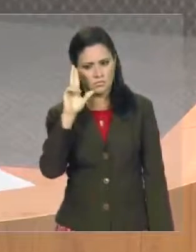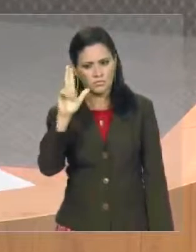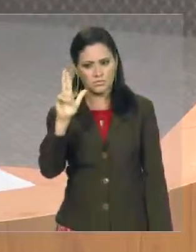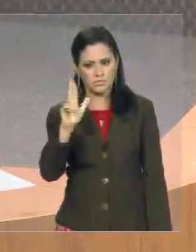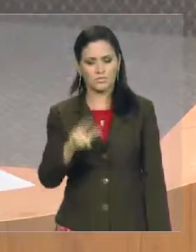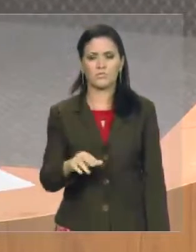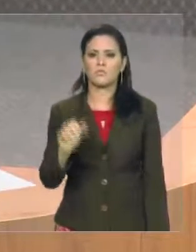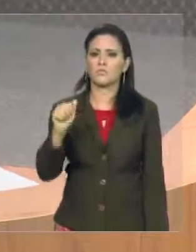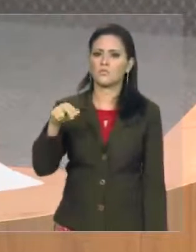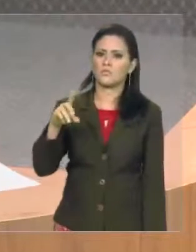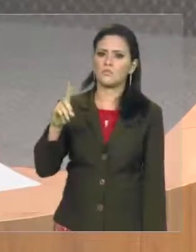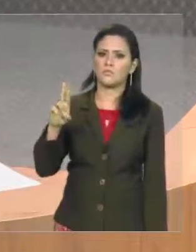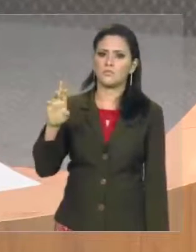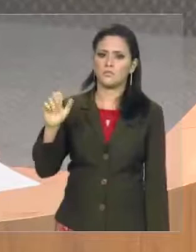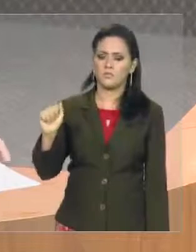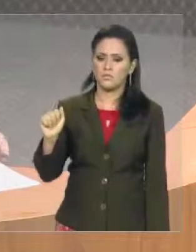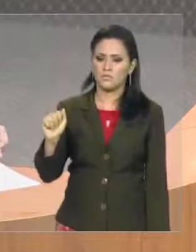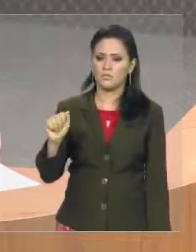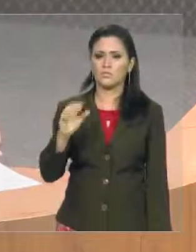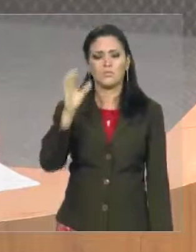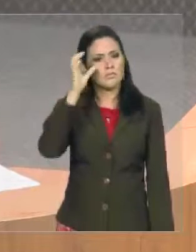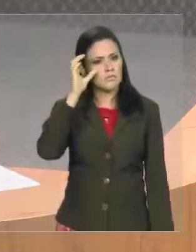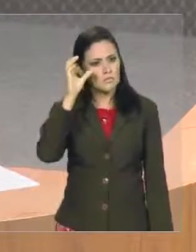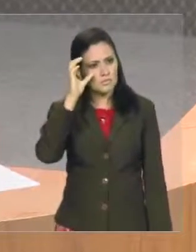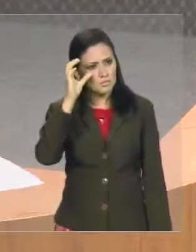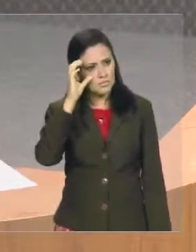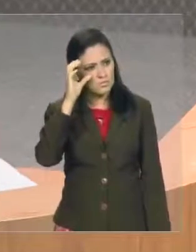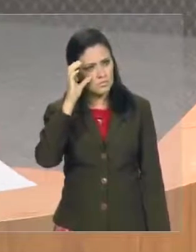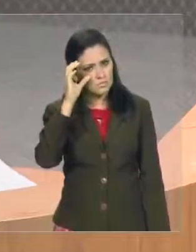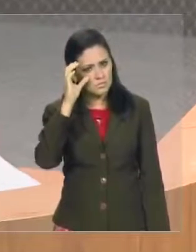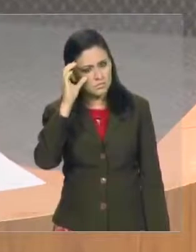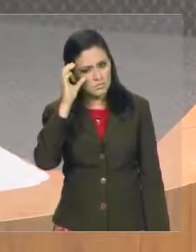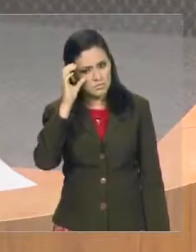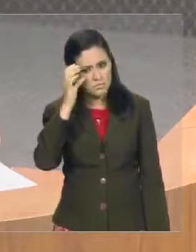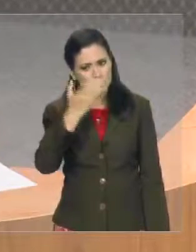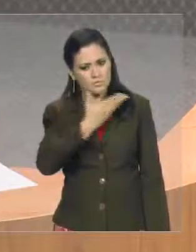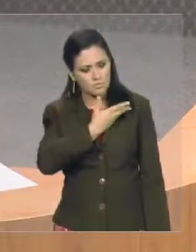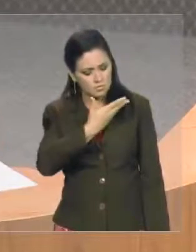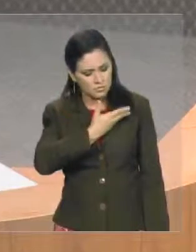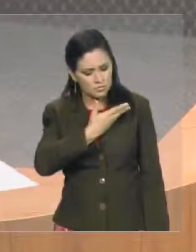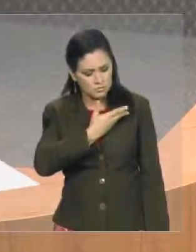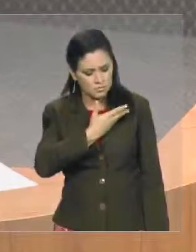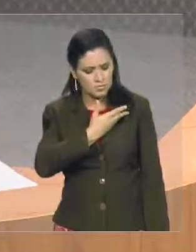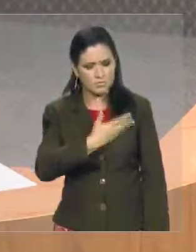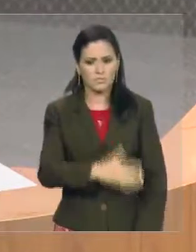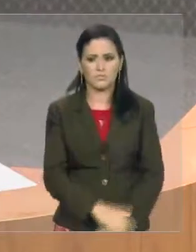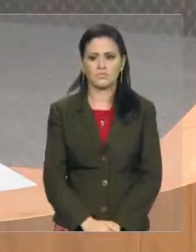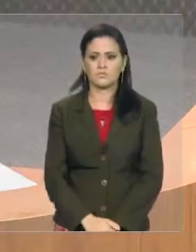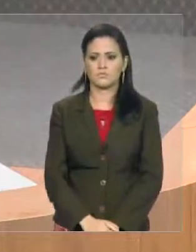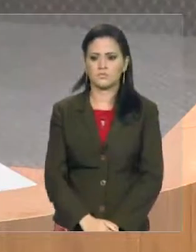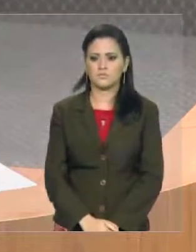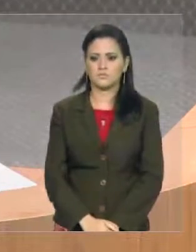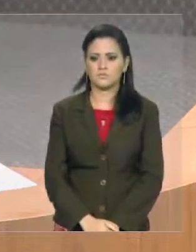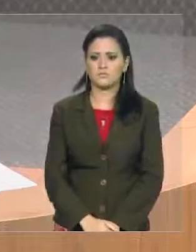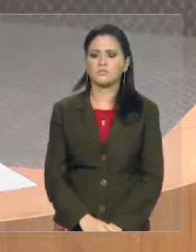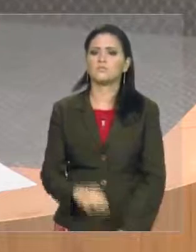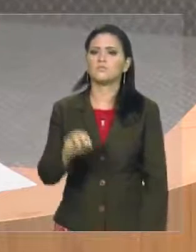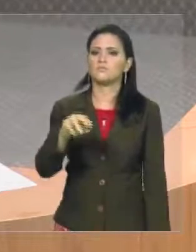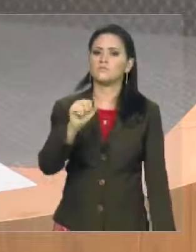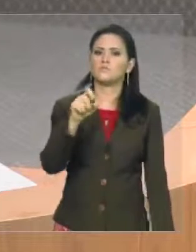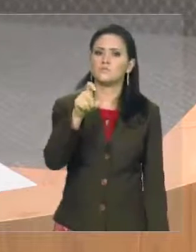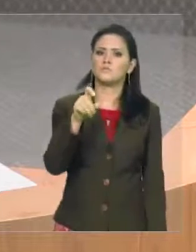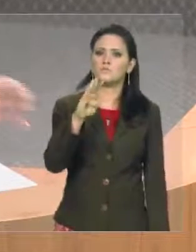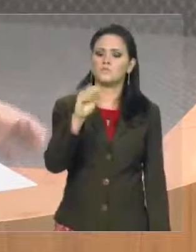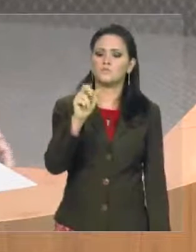deputado Andréia Moura, deputado Cabo Campos, meu irmão, meu irmão, deputado Cabo Campos, e deputado Marques Barros.